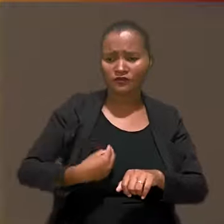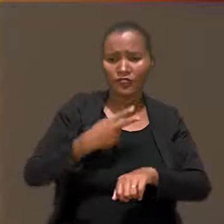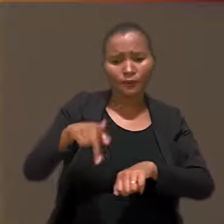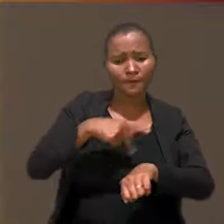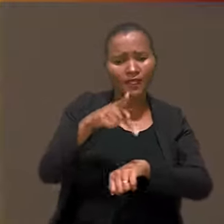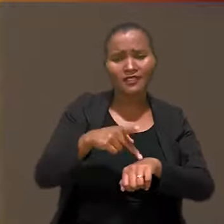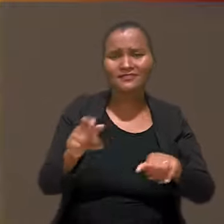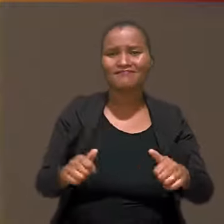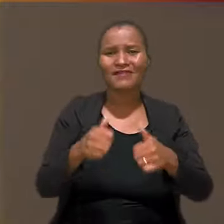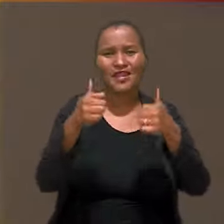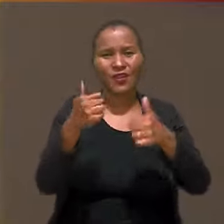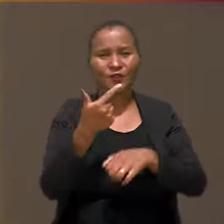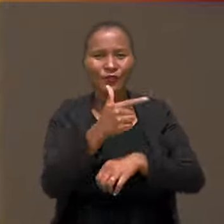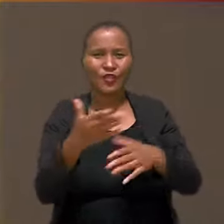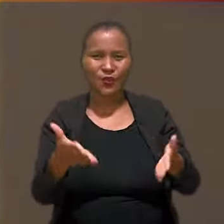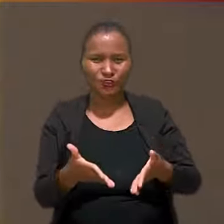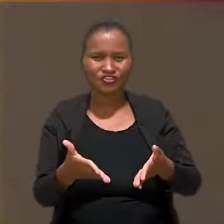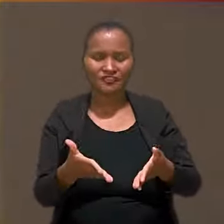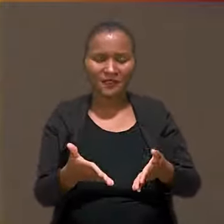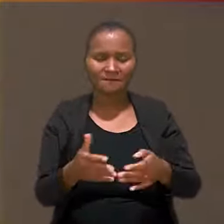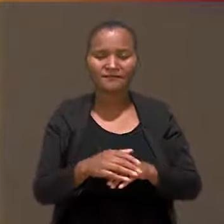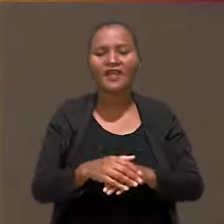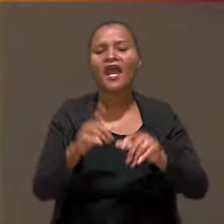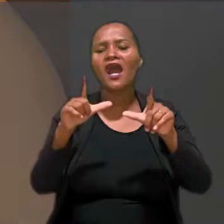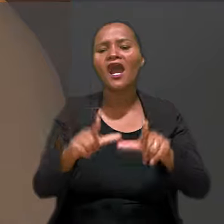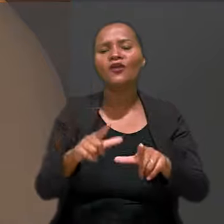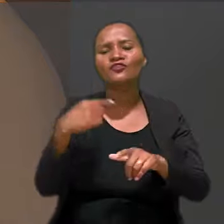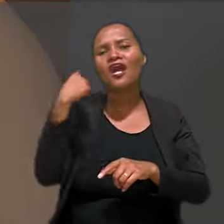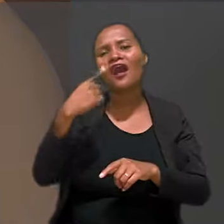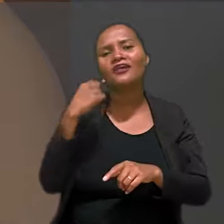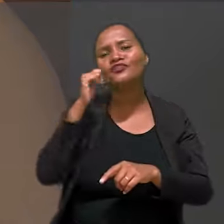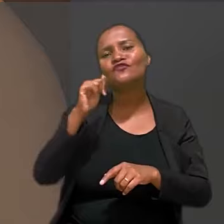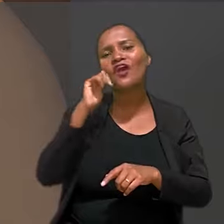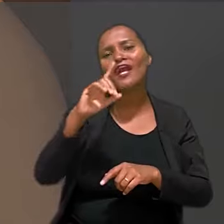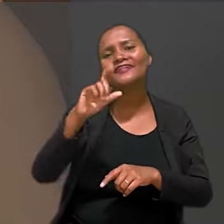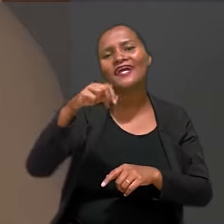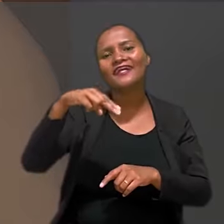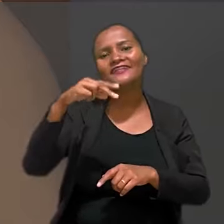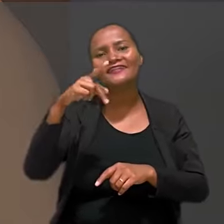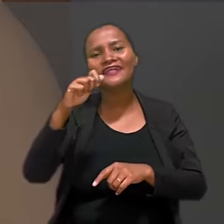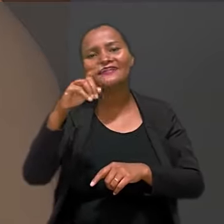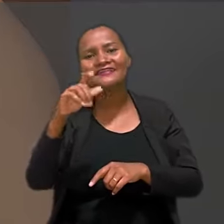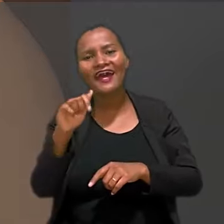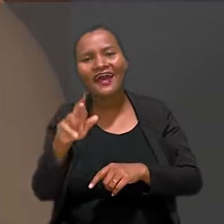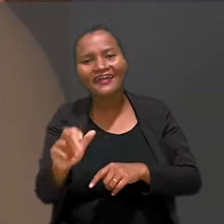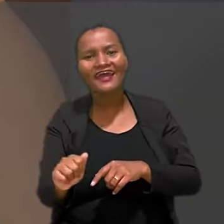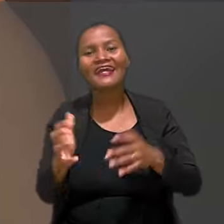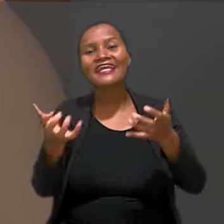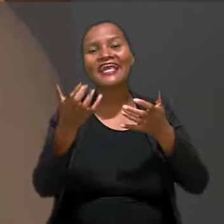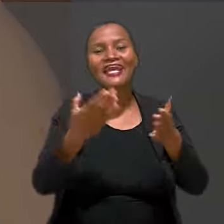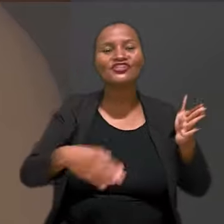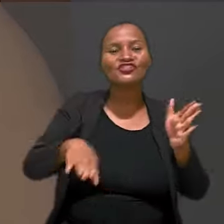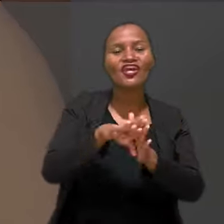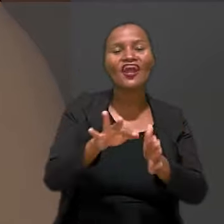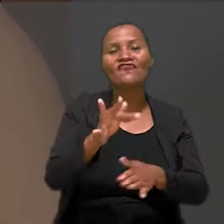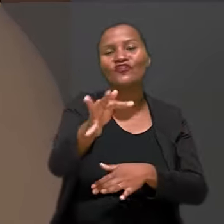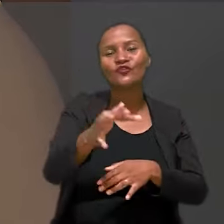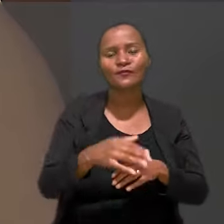gerações futuras possam viver num país melhor do que a gente vive hoje. E onde a advogada Dandara Pinho quer chegar?